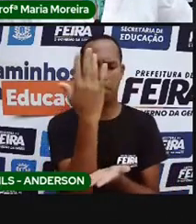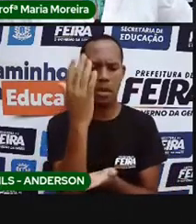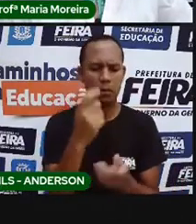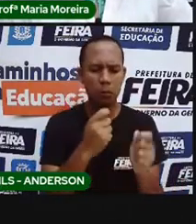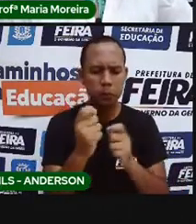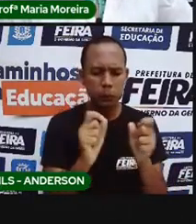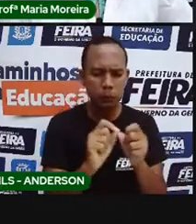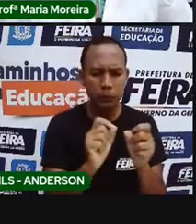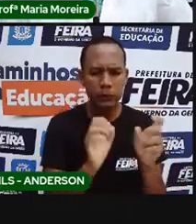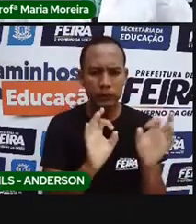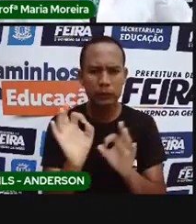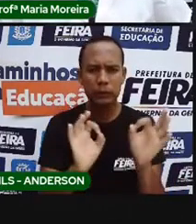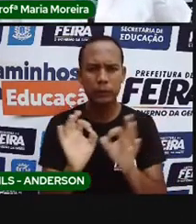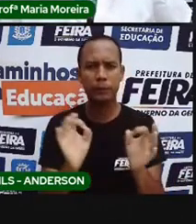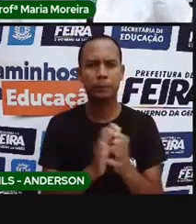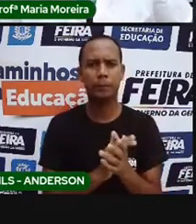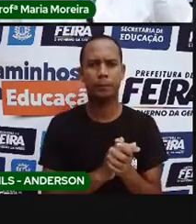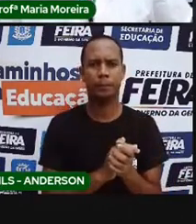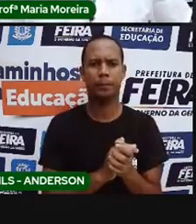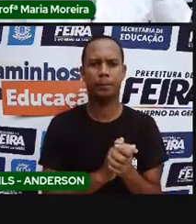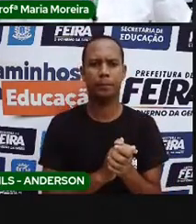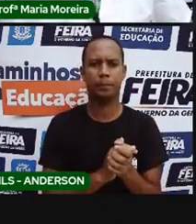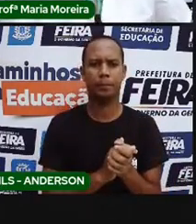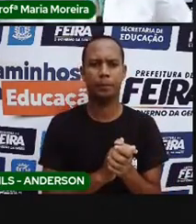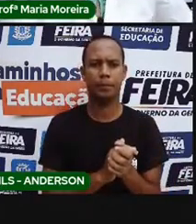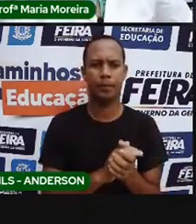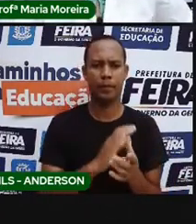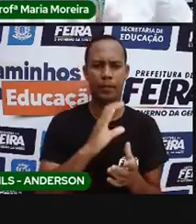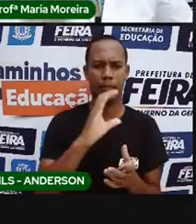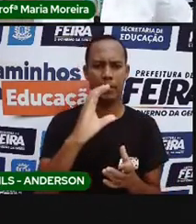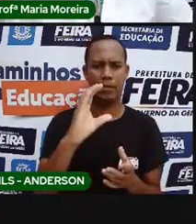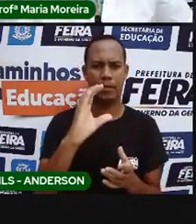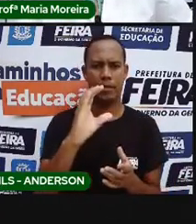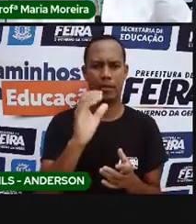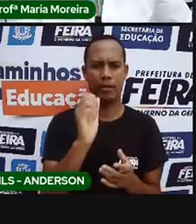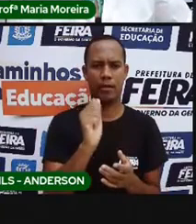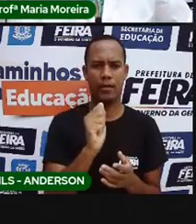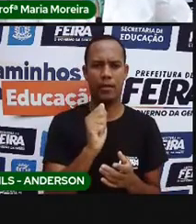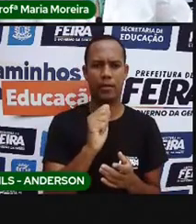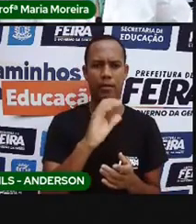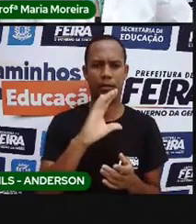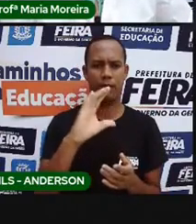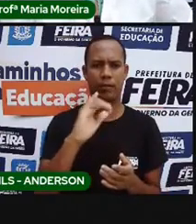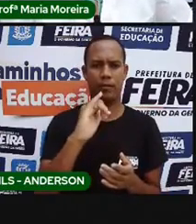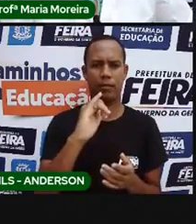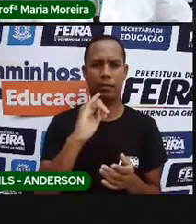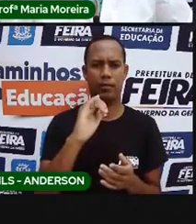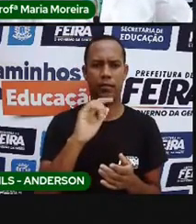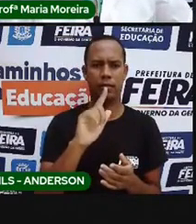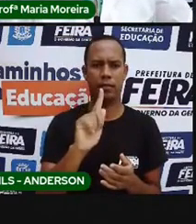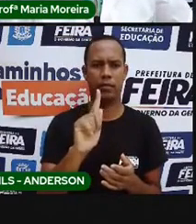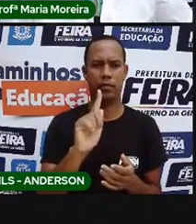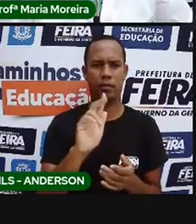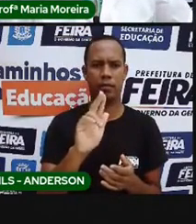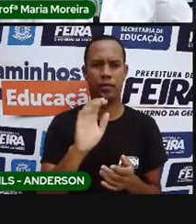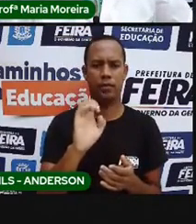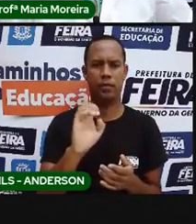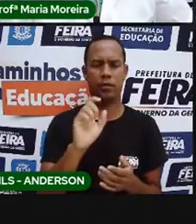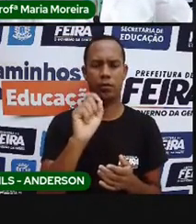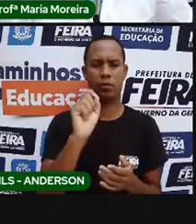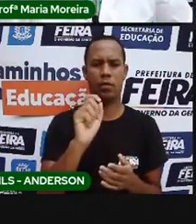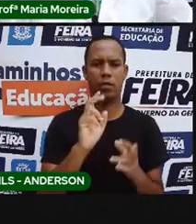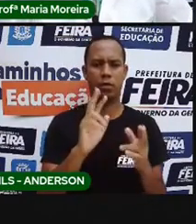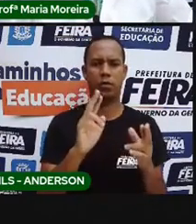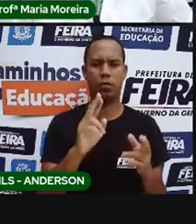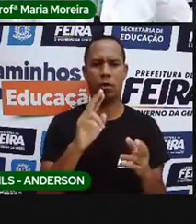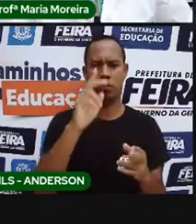casa. Então, o cacique é como o chefe geral da tribo e o pajé, na verdade, será como